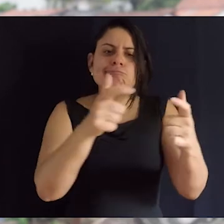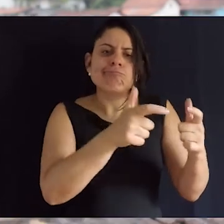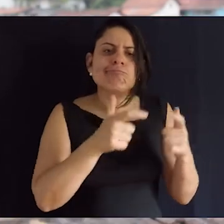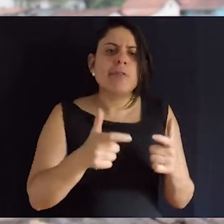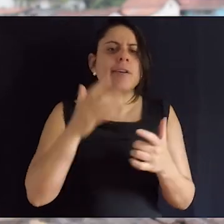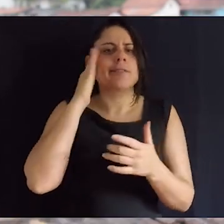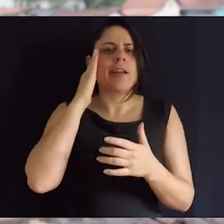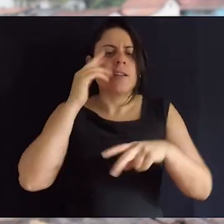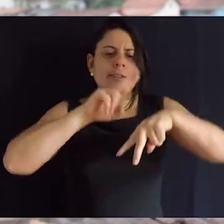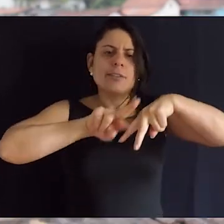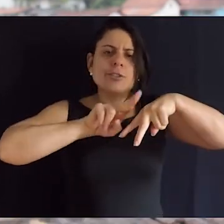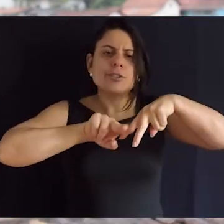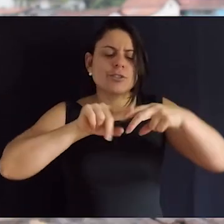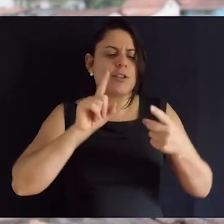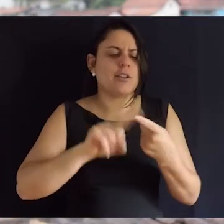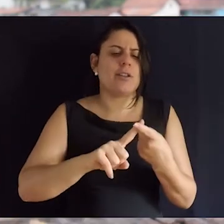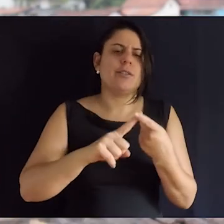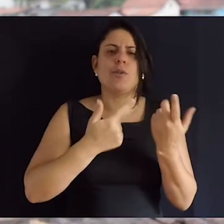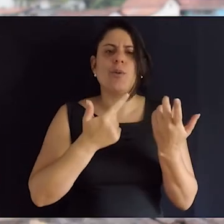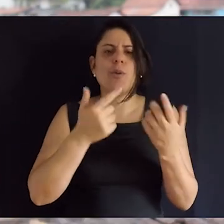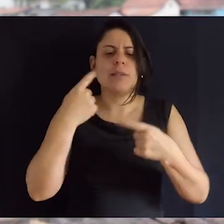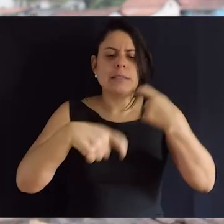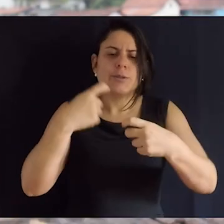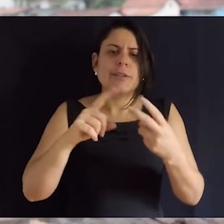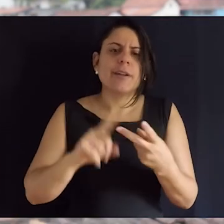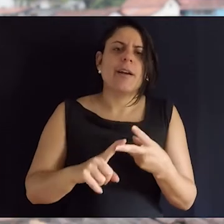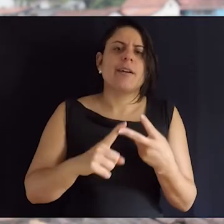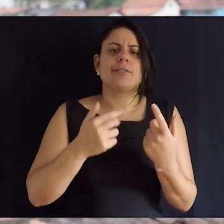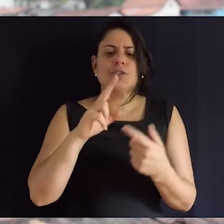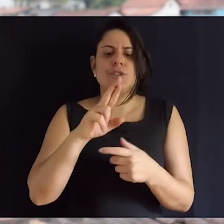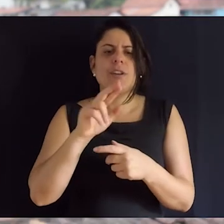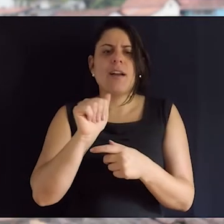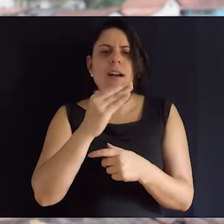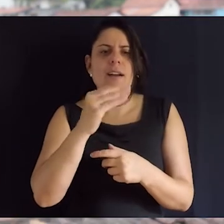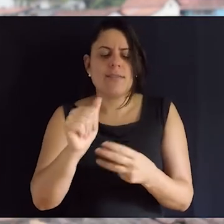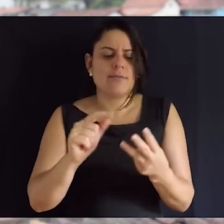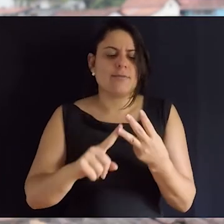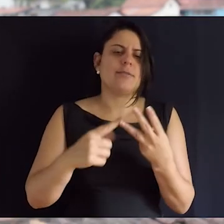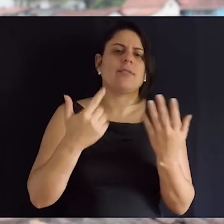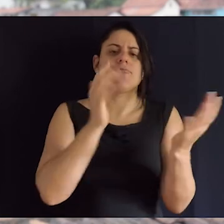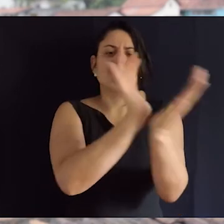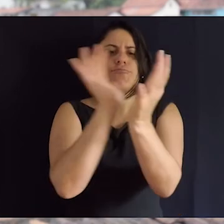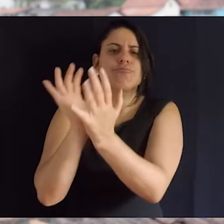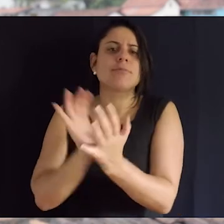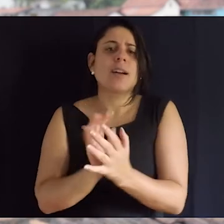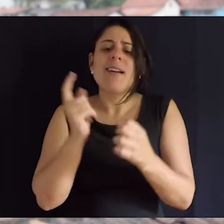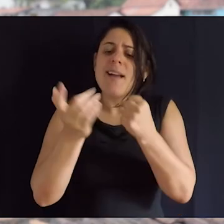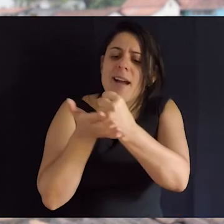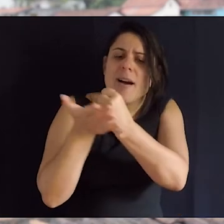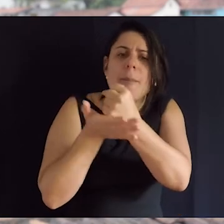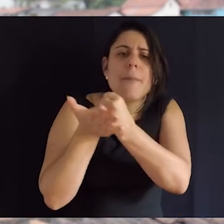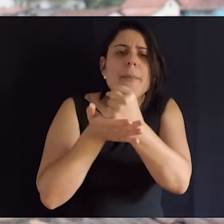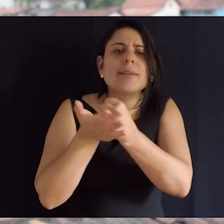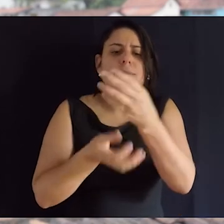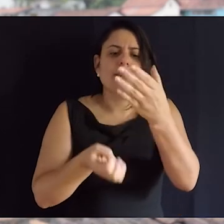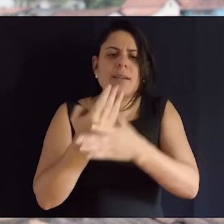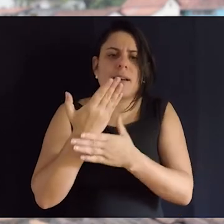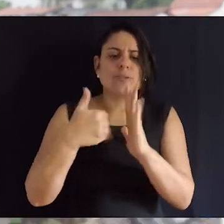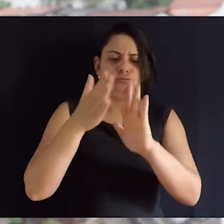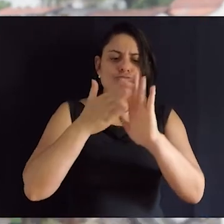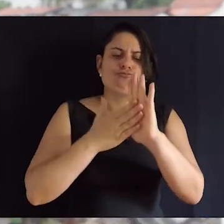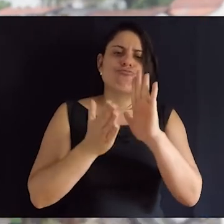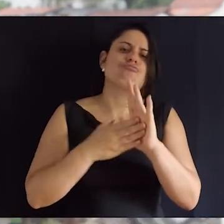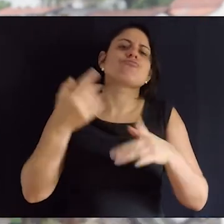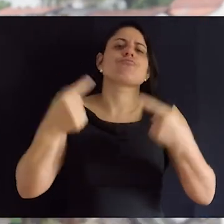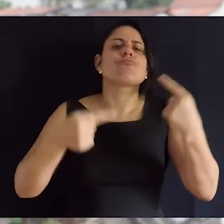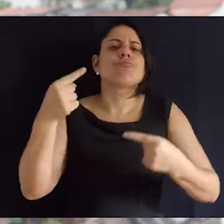territórios, entendendo que gênero, sexualidade, raça e classe são base, ou pelo menos deveriam ser,